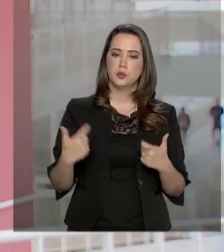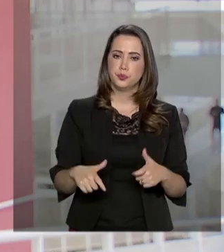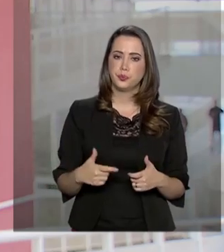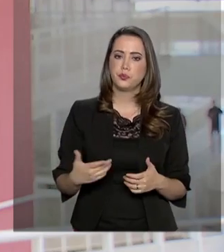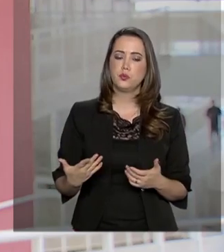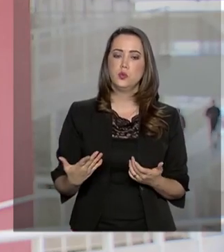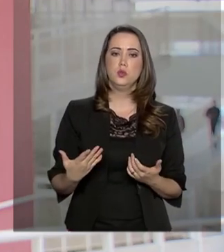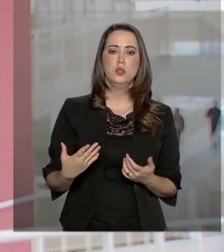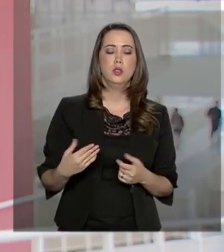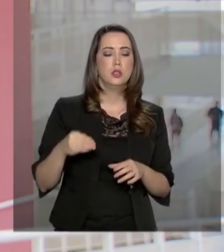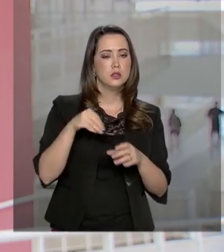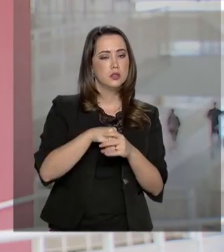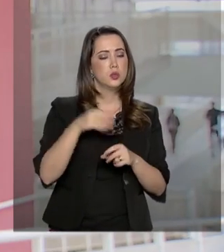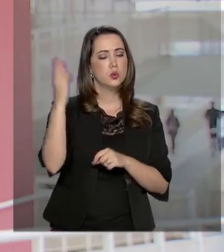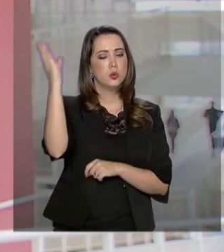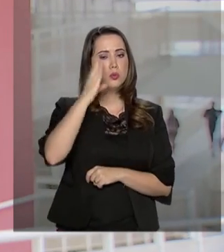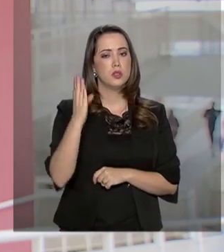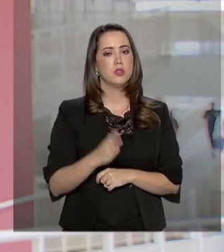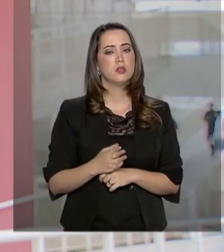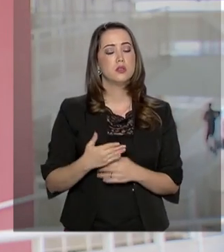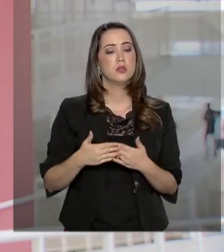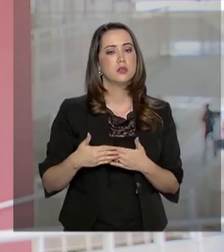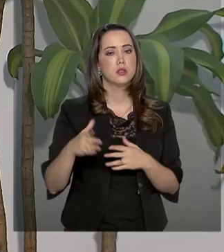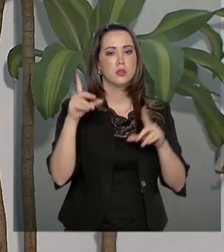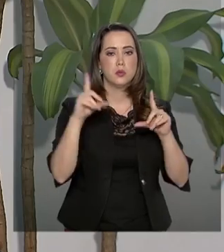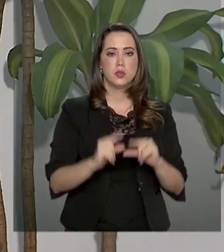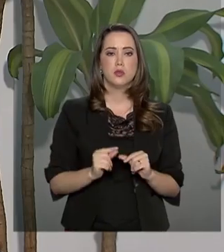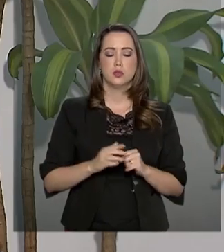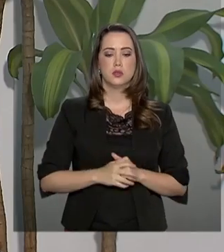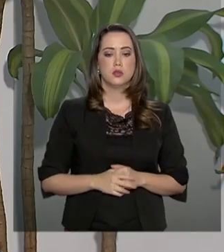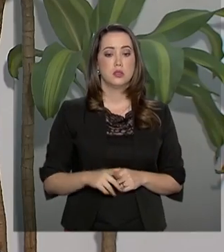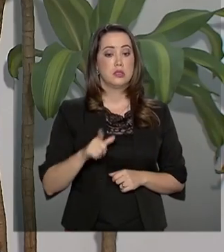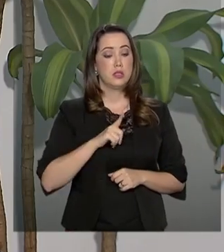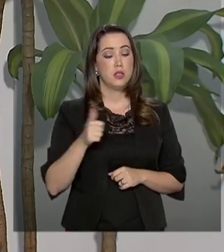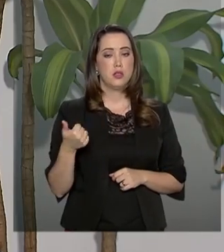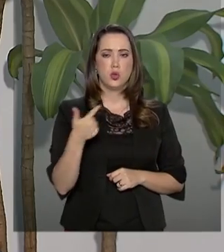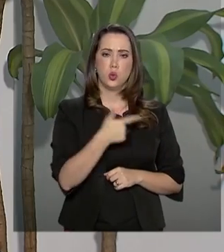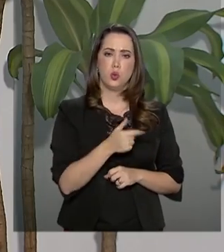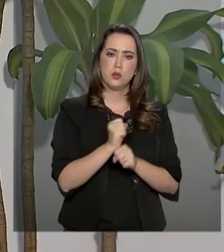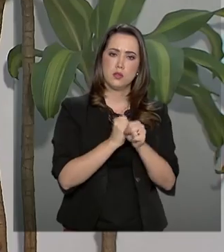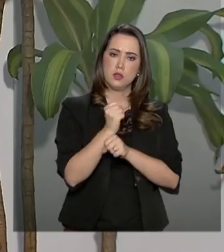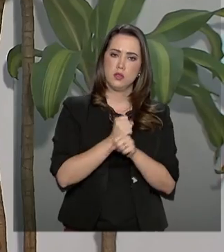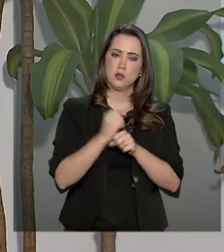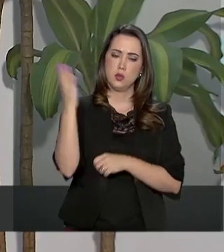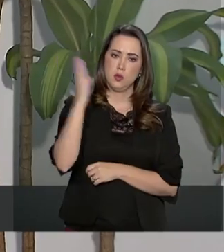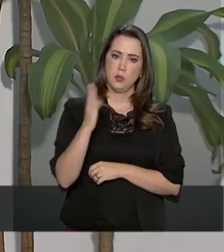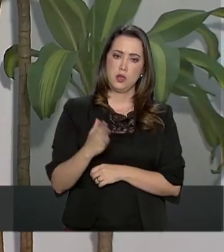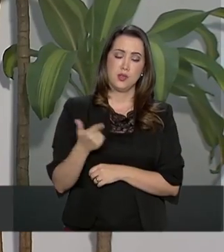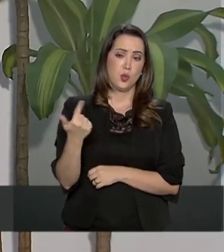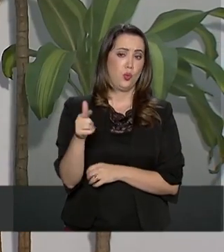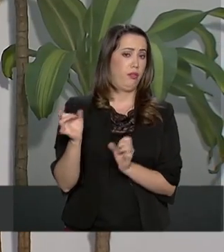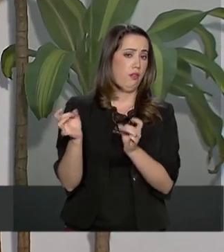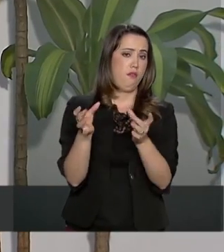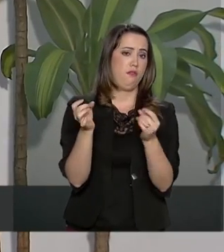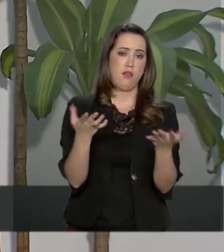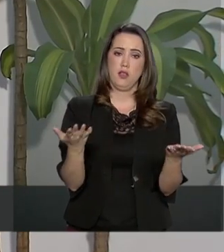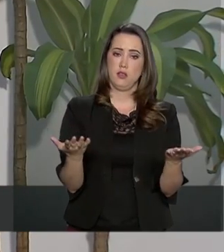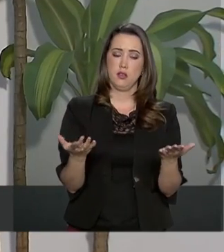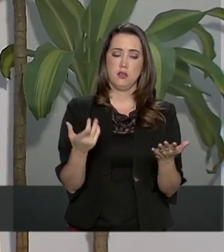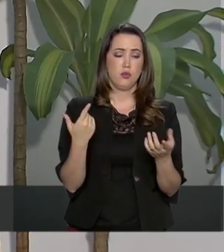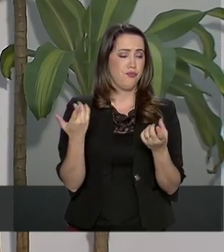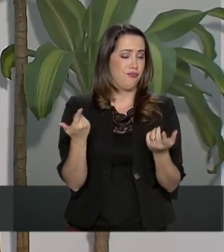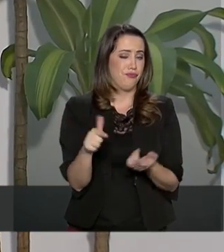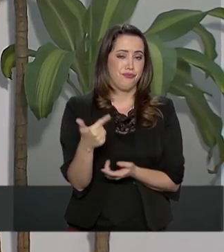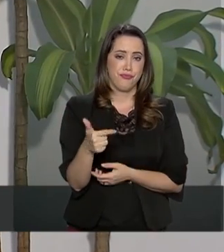para o interior do Brasil, ficaria bem menor. Tem 12 anos que o Brasil não faz uma concessão, não faz uma licitação,